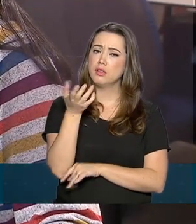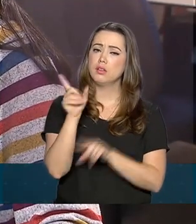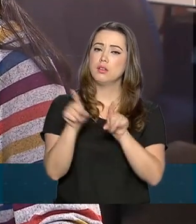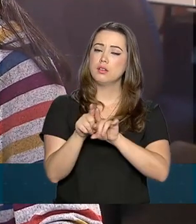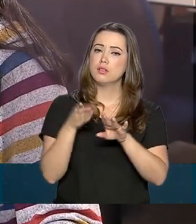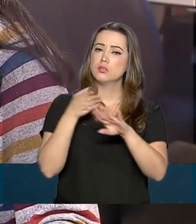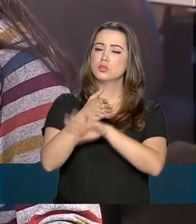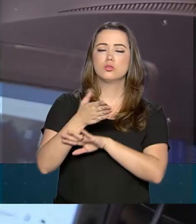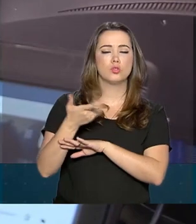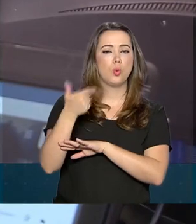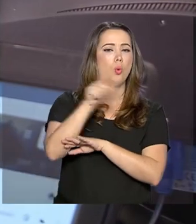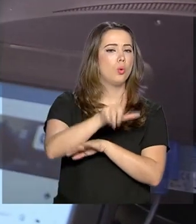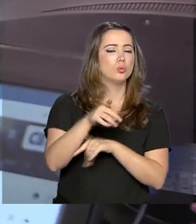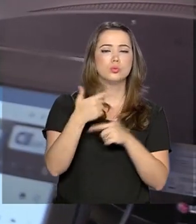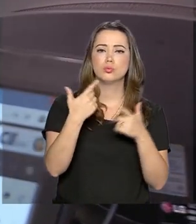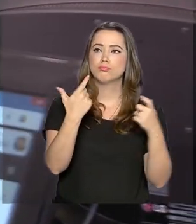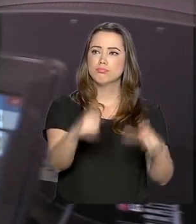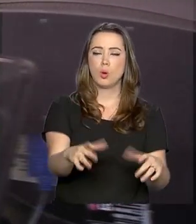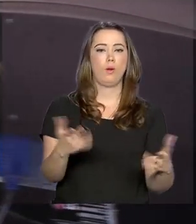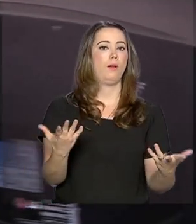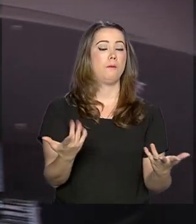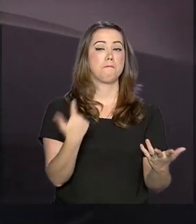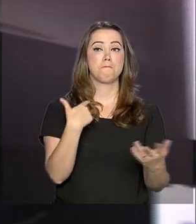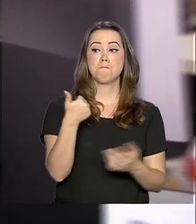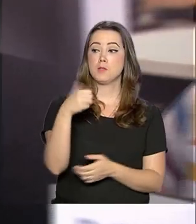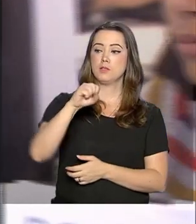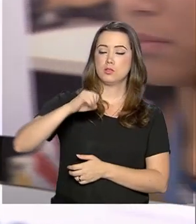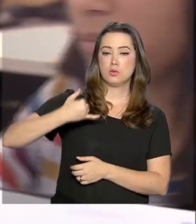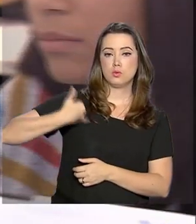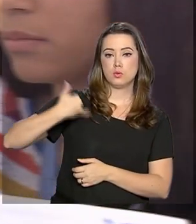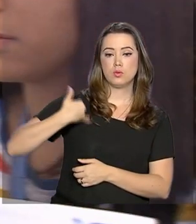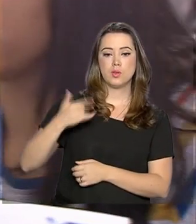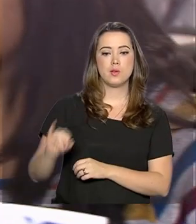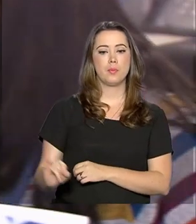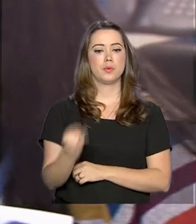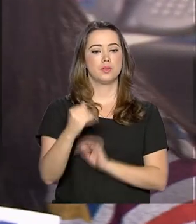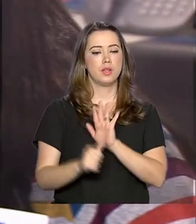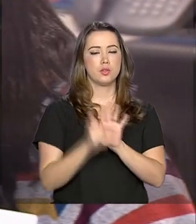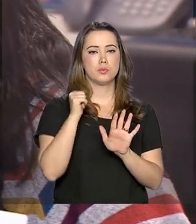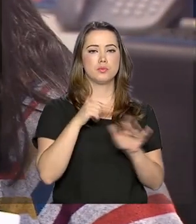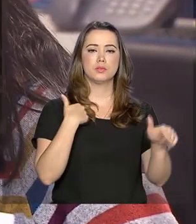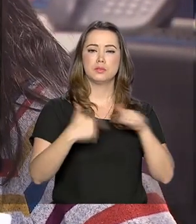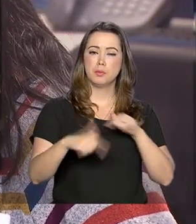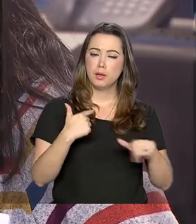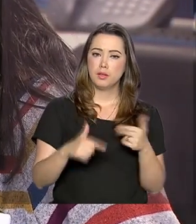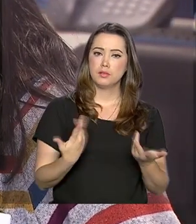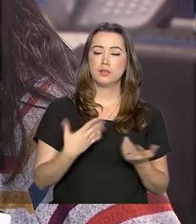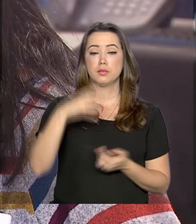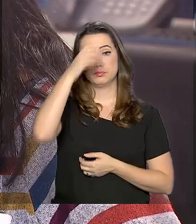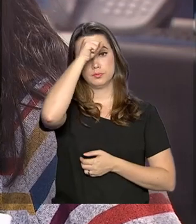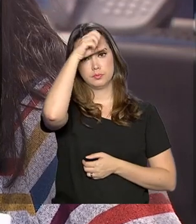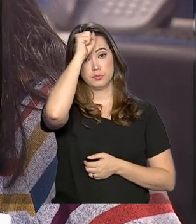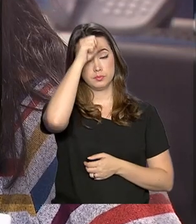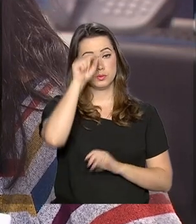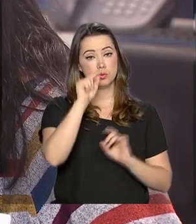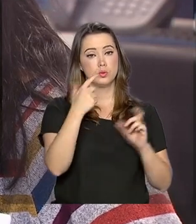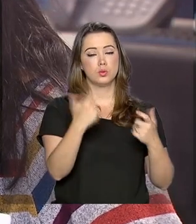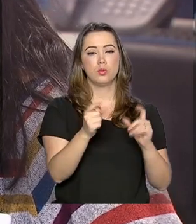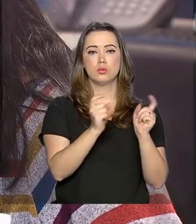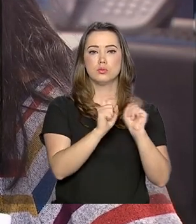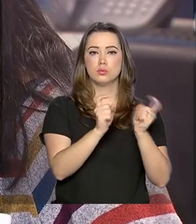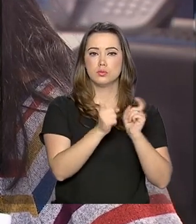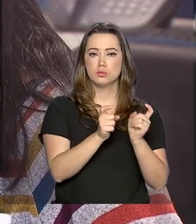momento de alçar novos voos. Aos 18 anos, conseguiu a primeira oportunidade no mercado de trabalho como aprendiz no setor